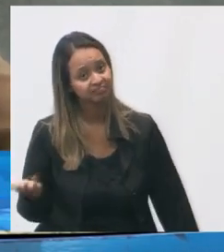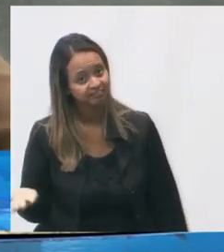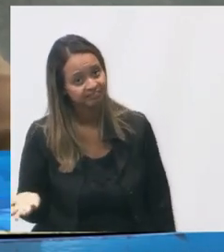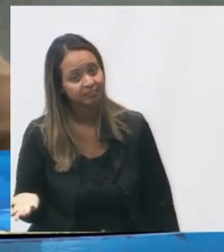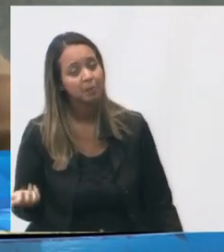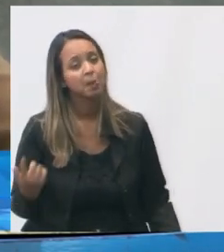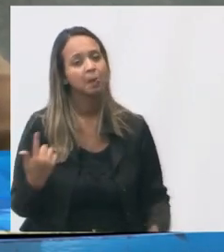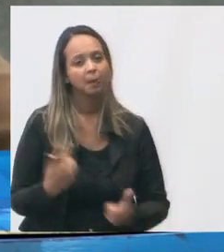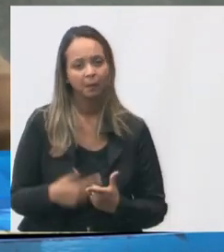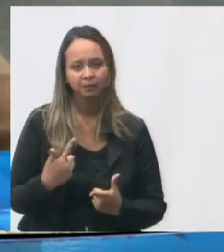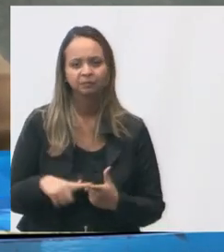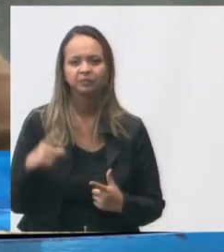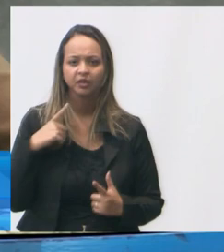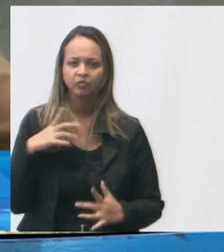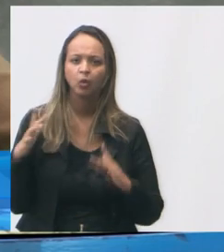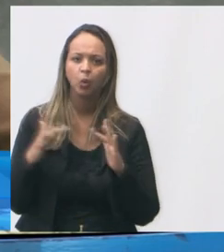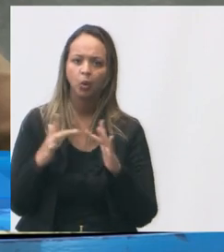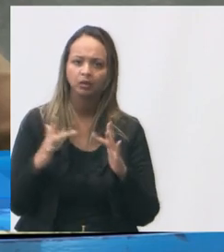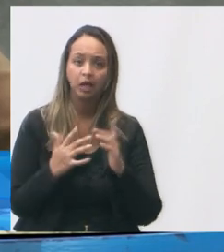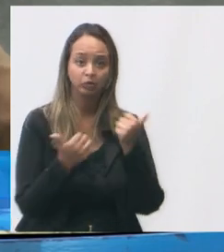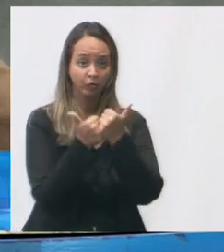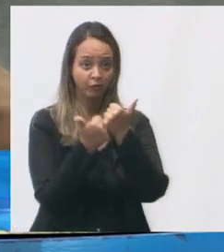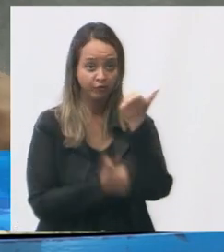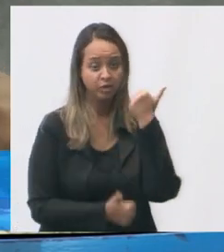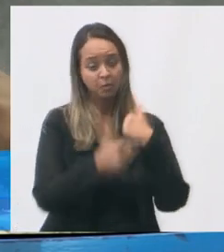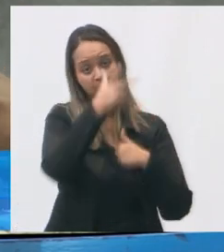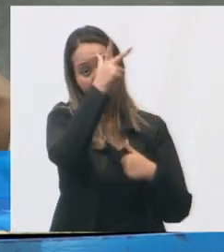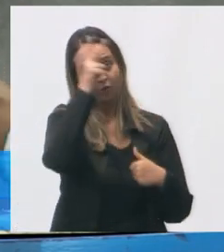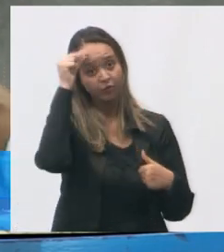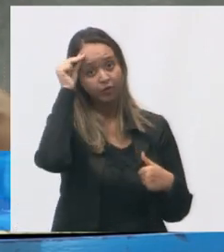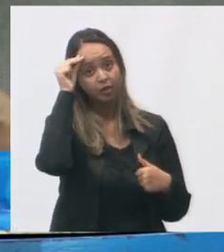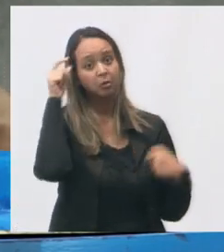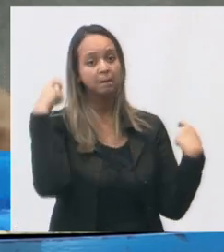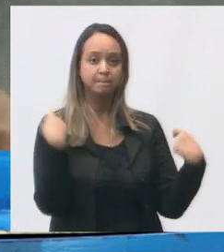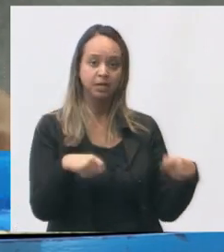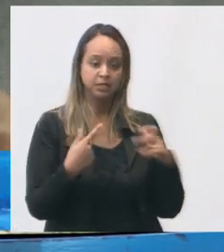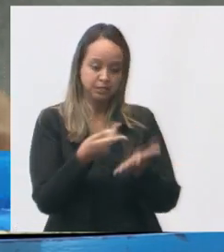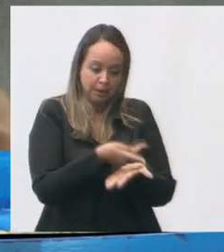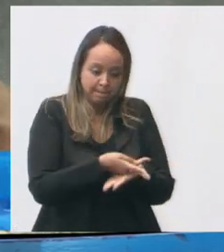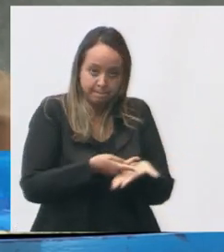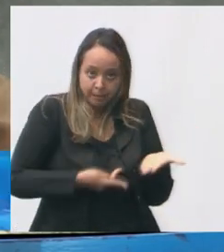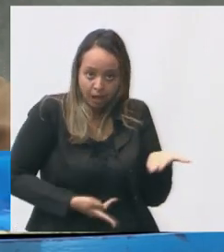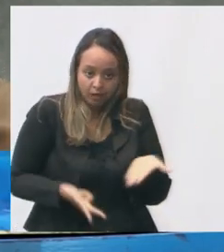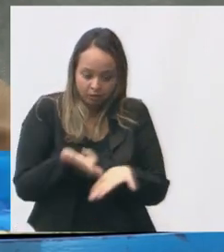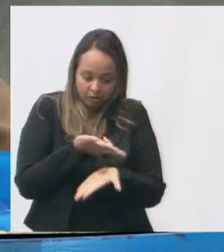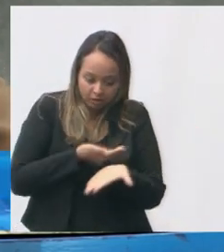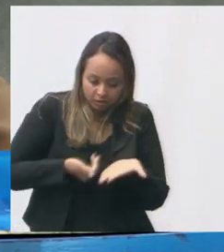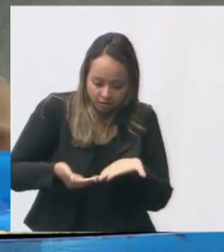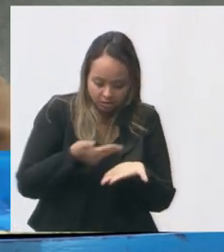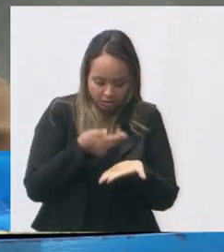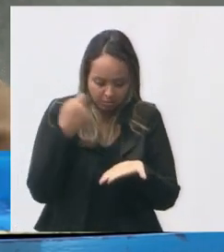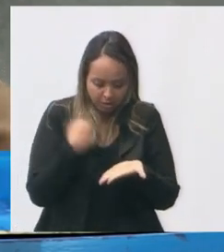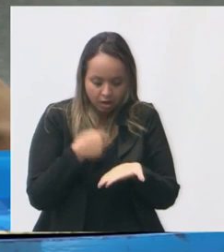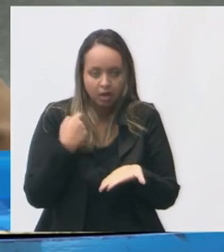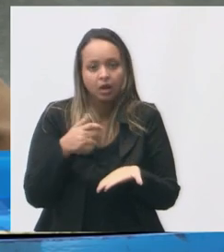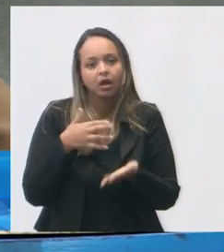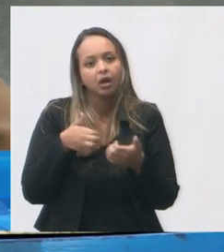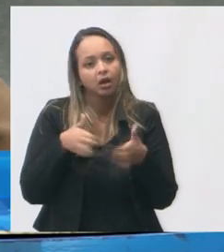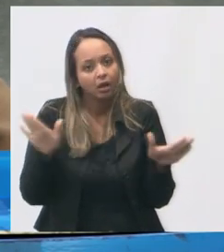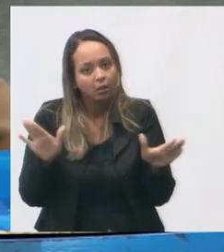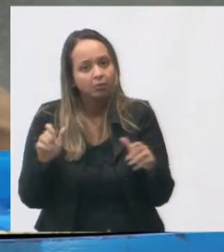Então ele teve contato com o vice-prefeito, ele disse que precisa dessa planta para ele dar uma ordem de execução.